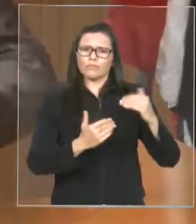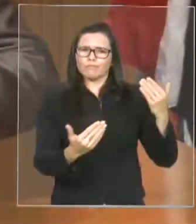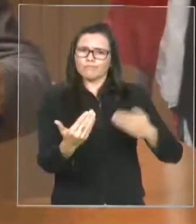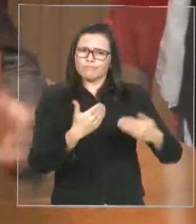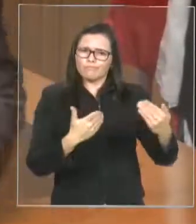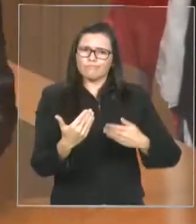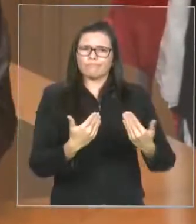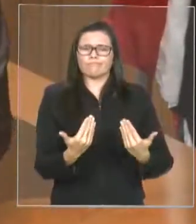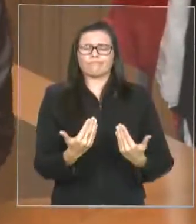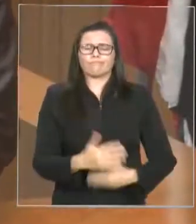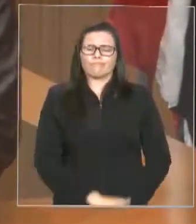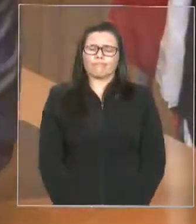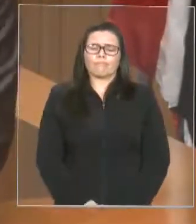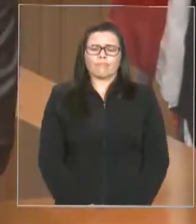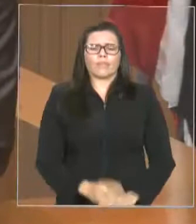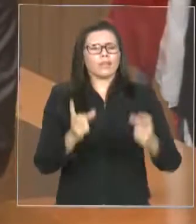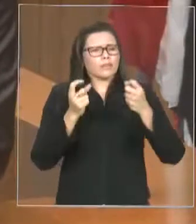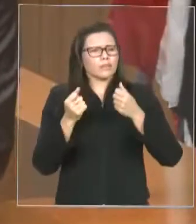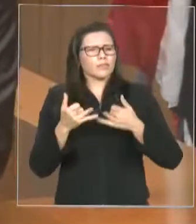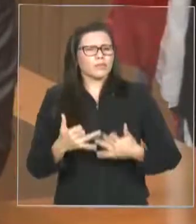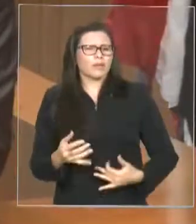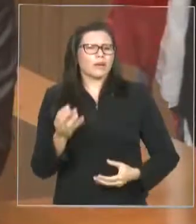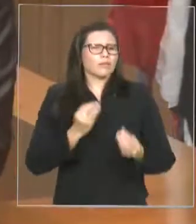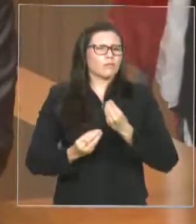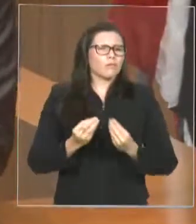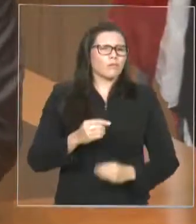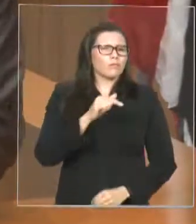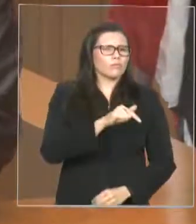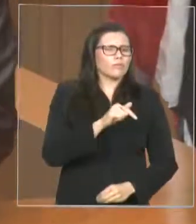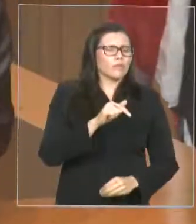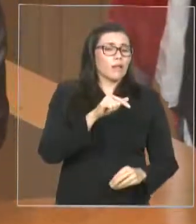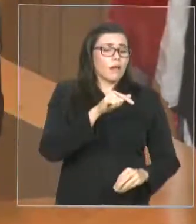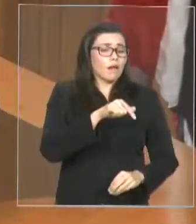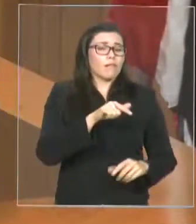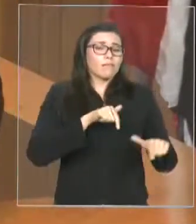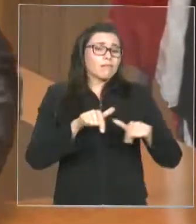no sistema prisional, hoje, do Maranhão.